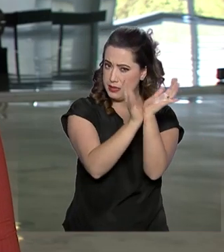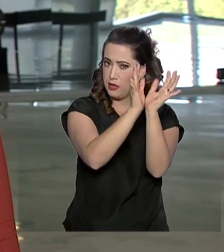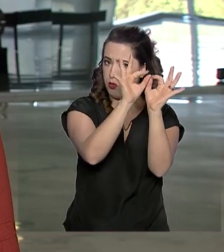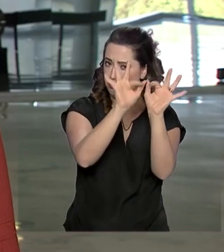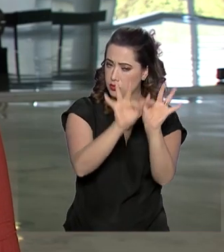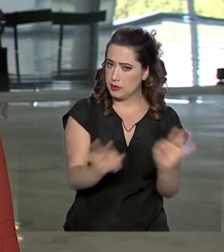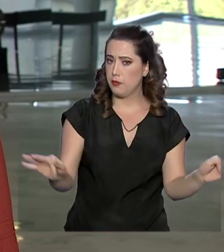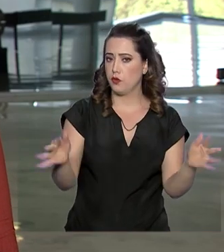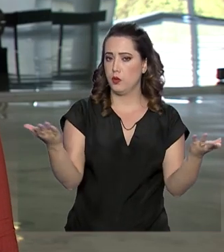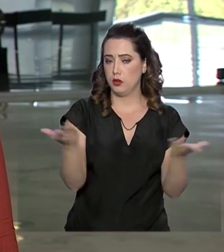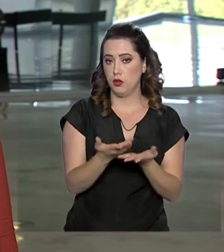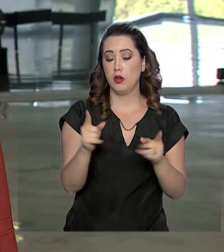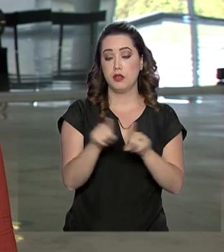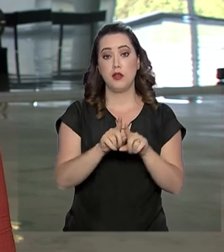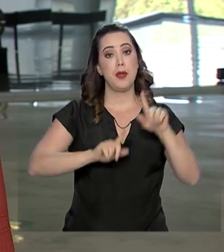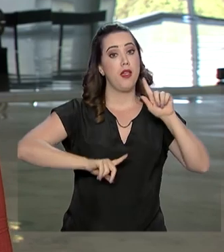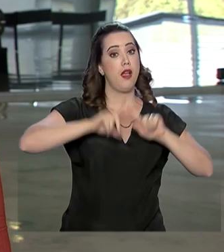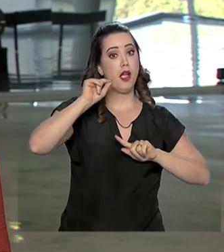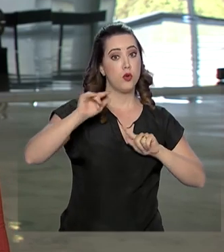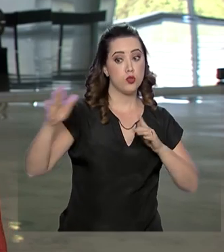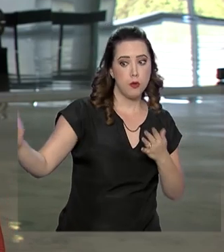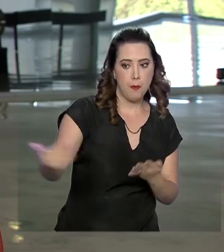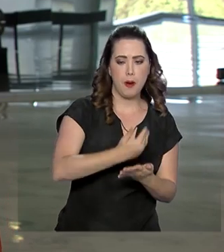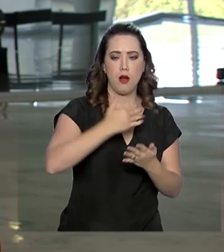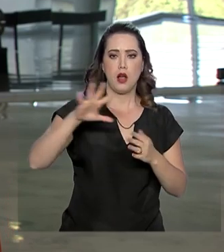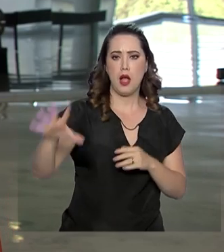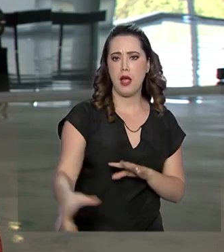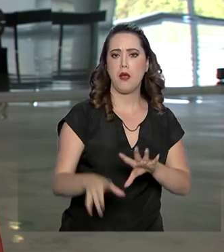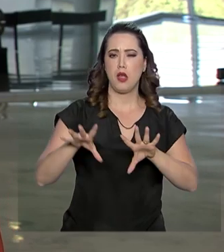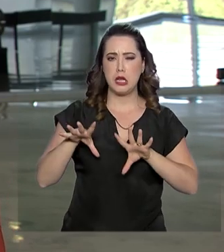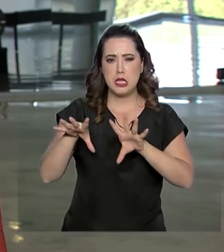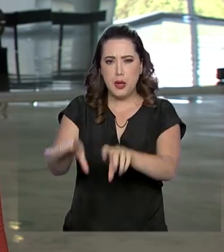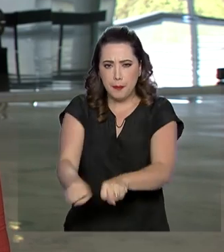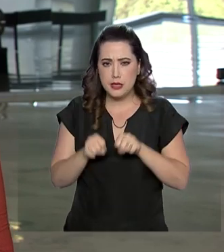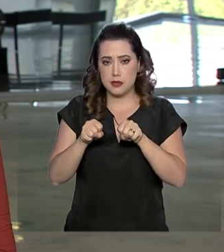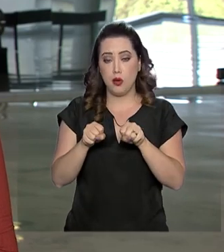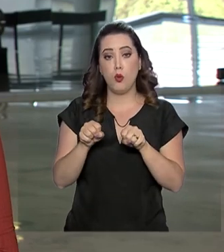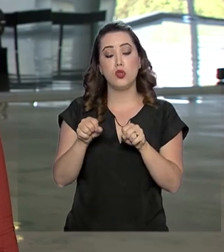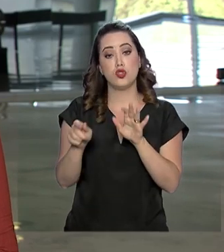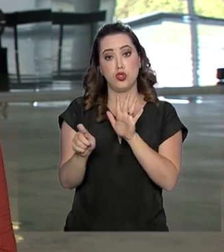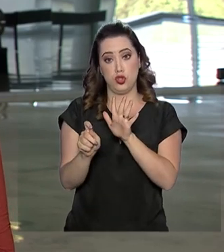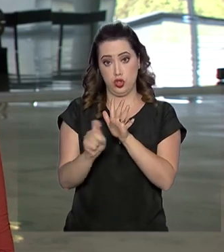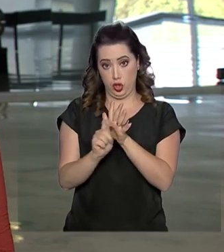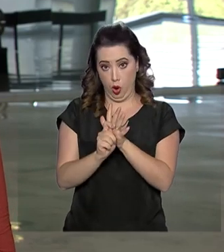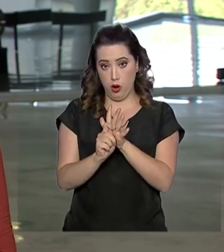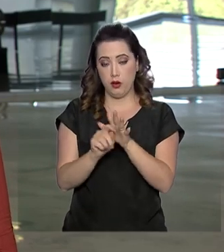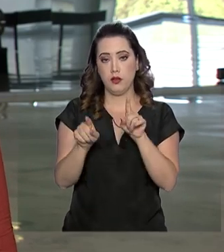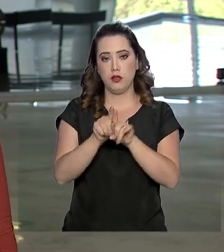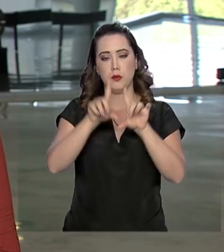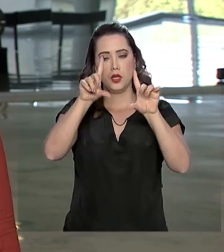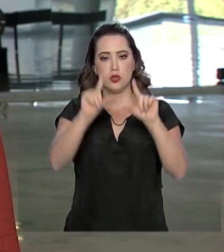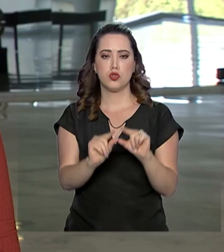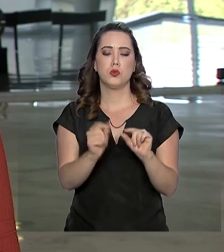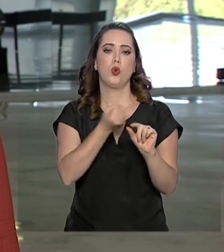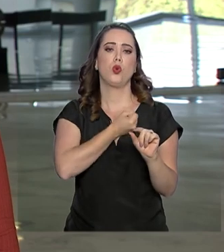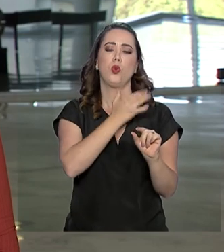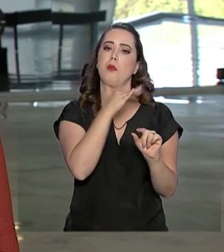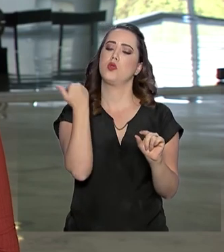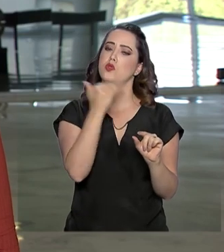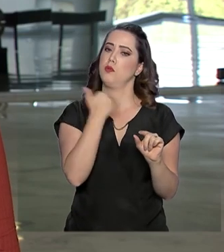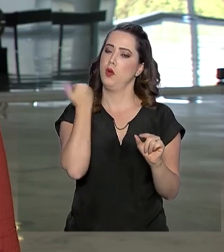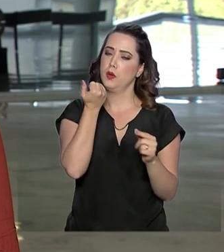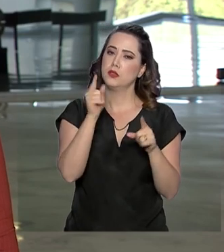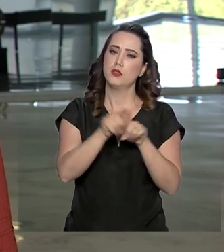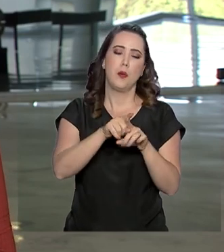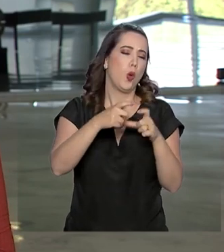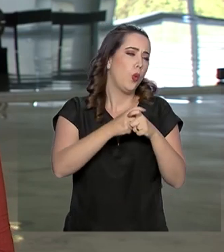em apreensão de drogas e também reduziu o número de homicídios. O presidente falou ainda sobre o maior